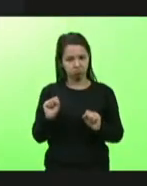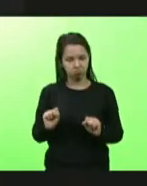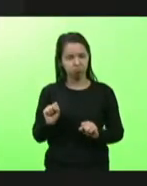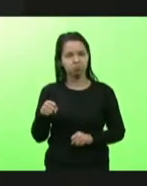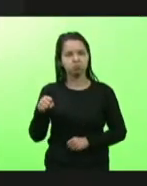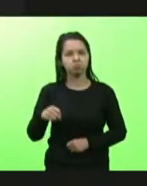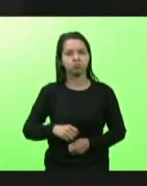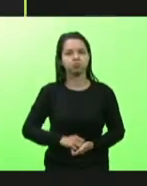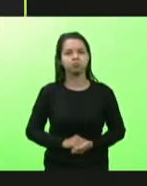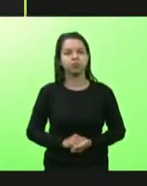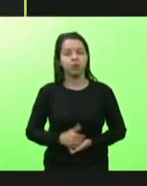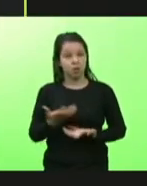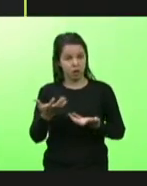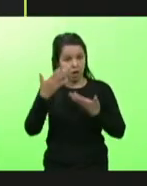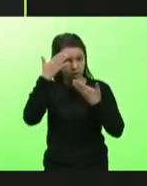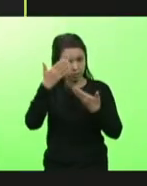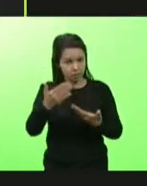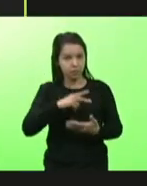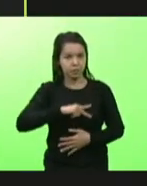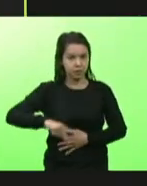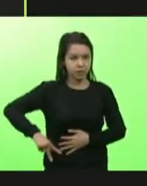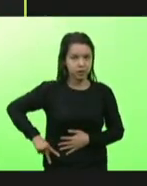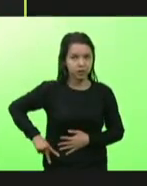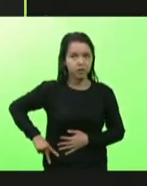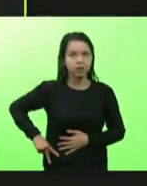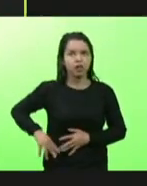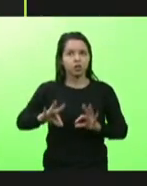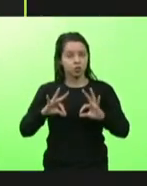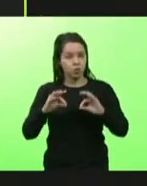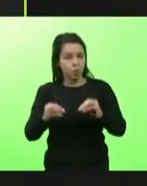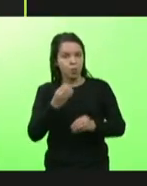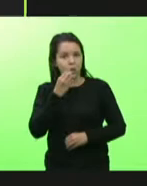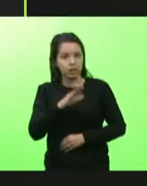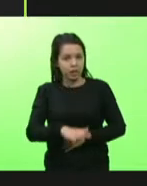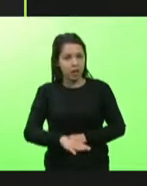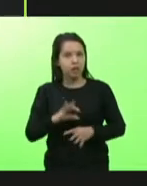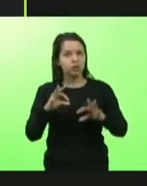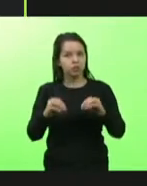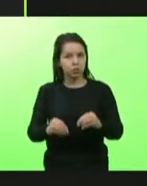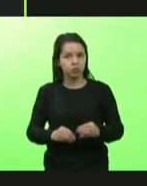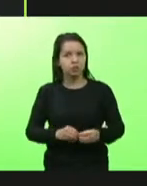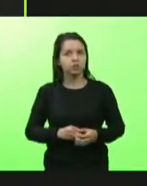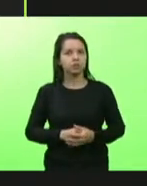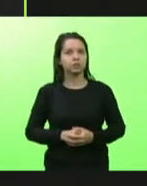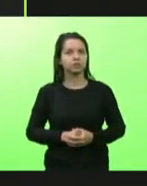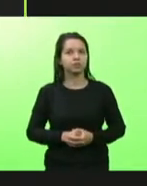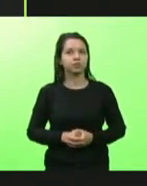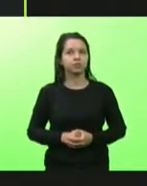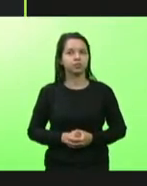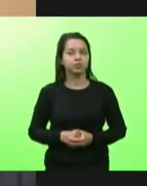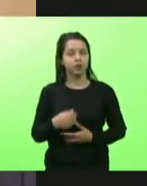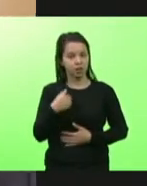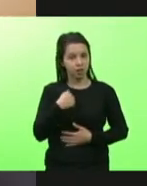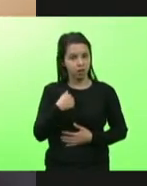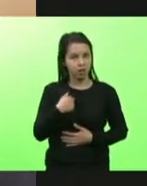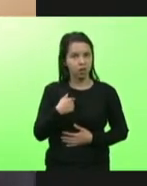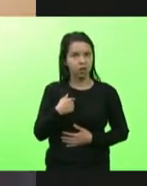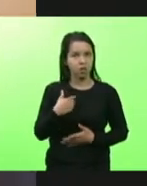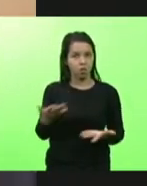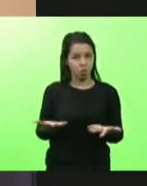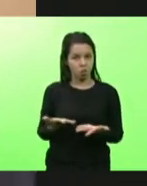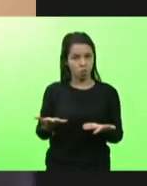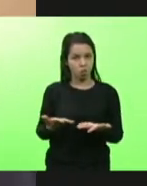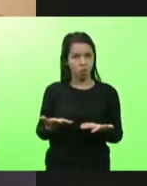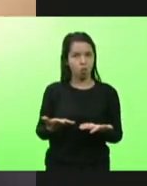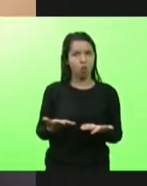Quero agradecer, presidente, a todos, boa tarde a todos e a todas. Eu estou aqui numa